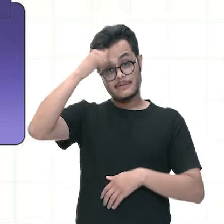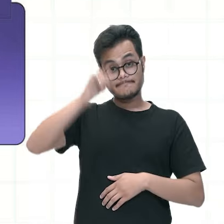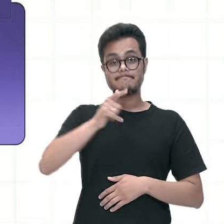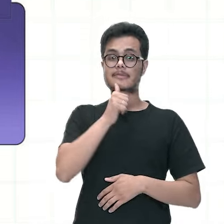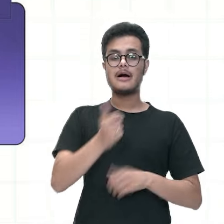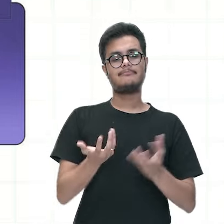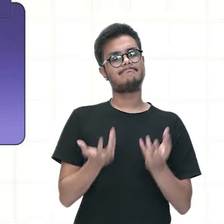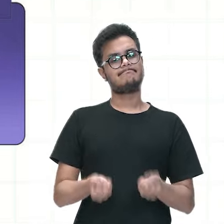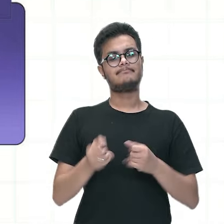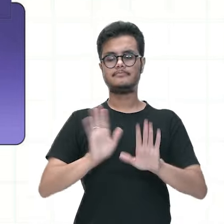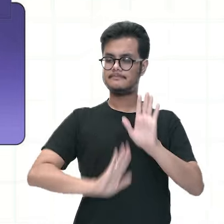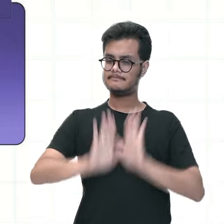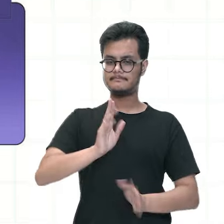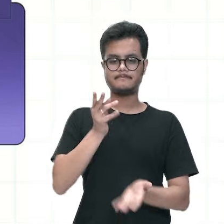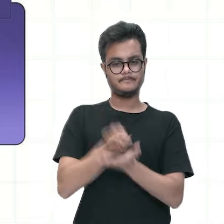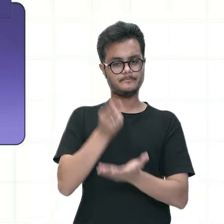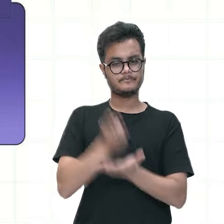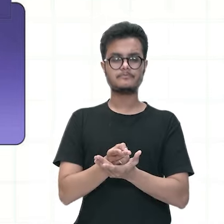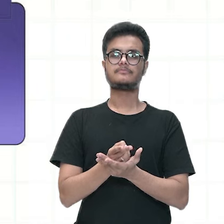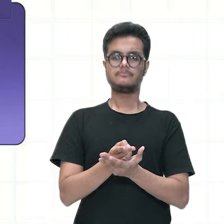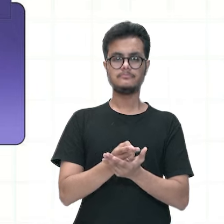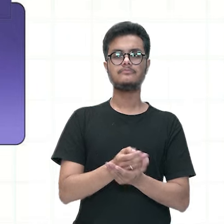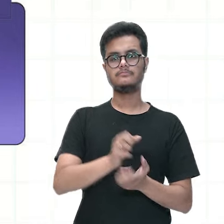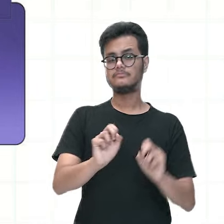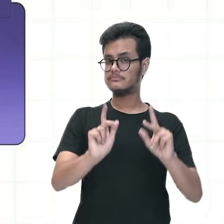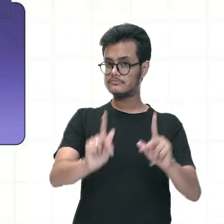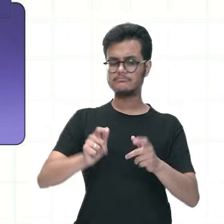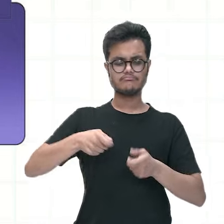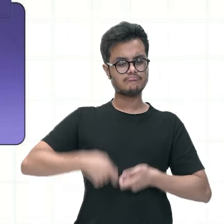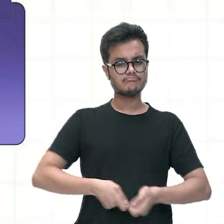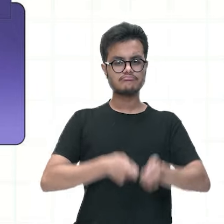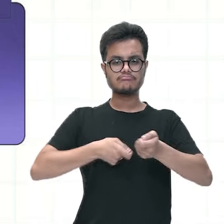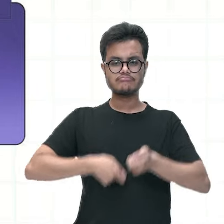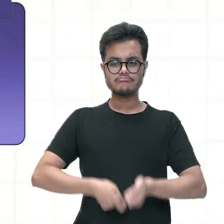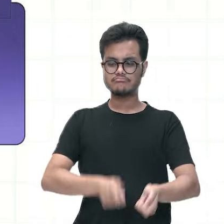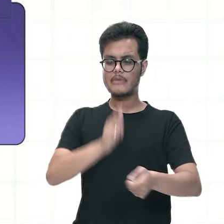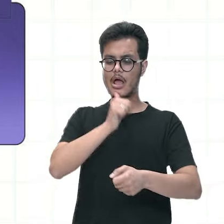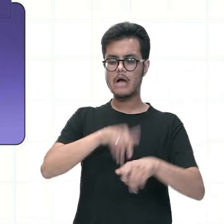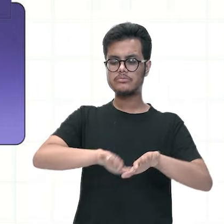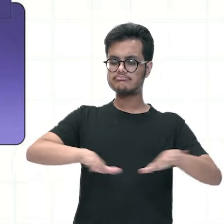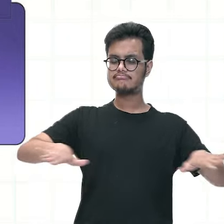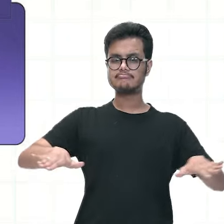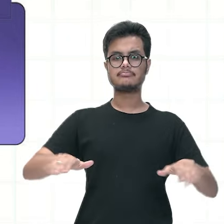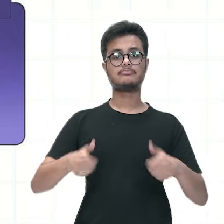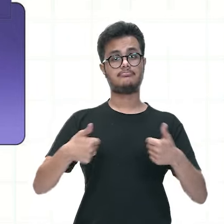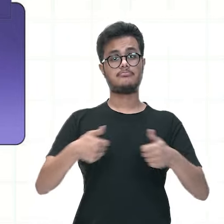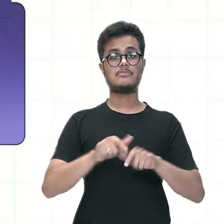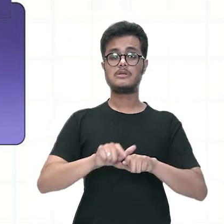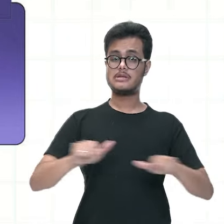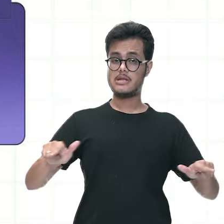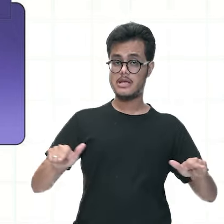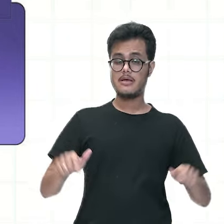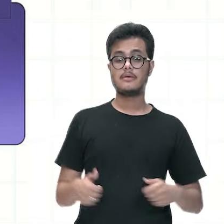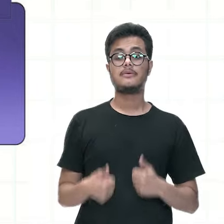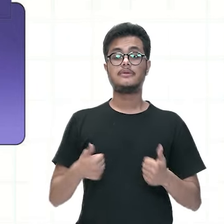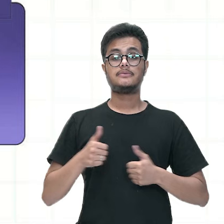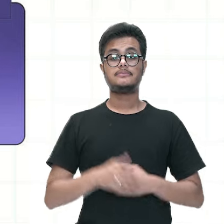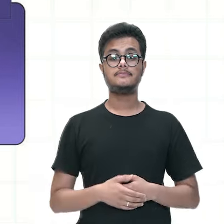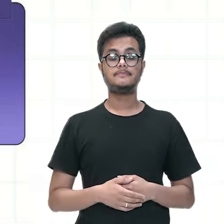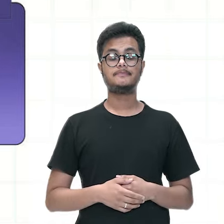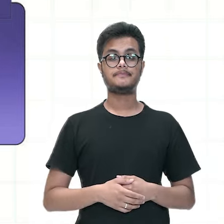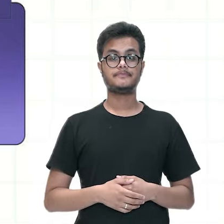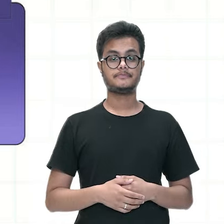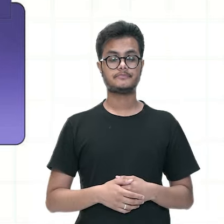então é necessário ter esse cuidado sempre escorrer essa água que fica ali acumulada e parada naquela região